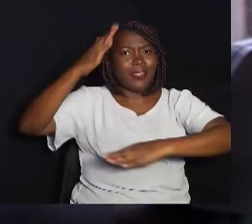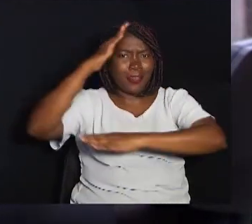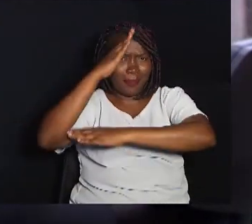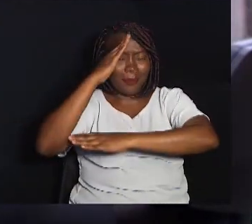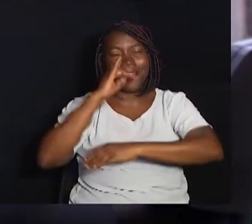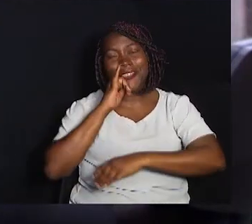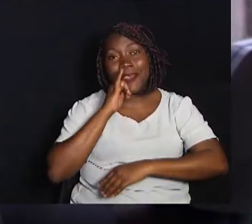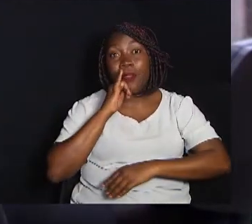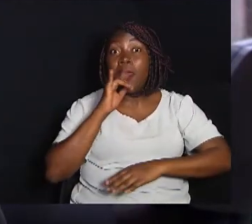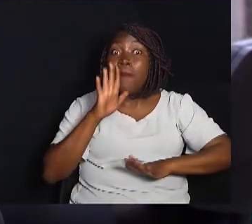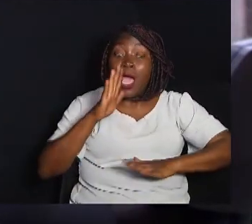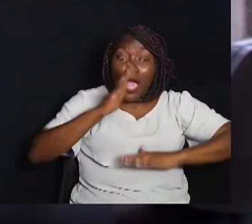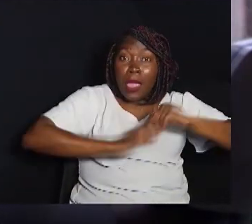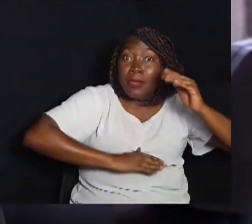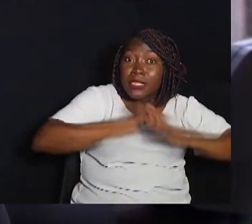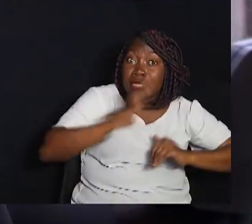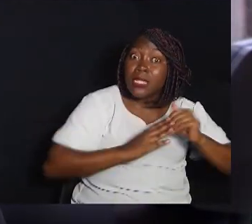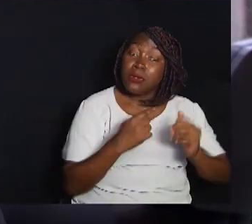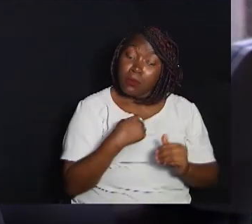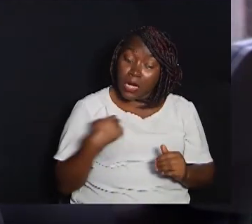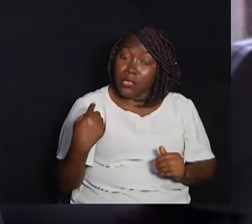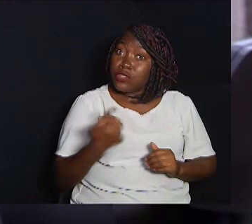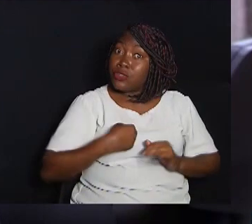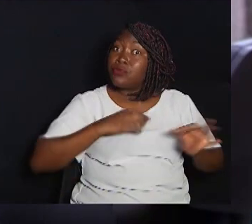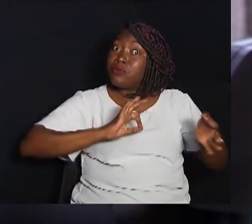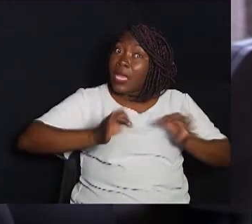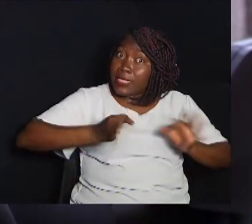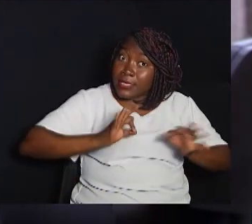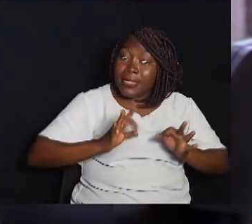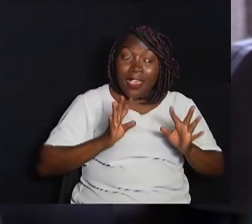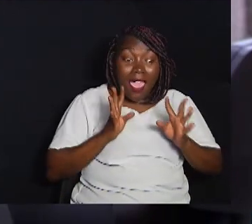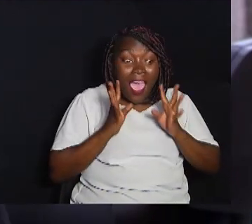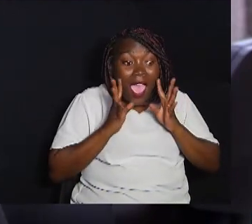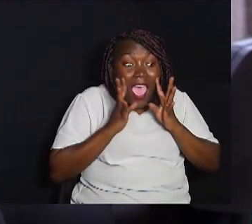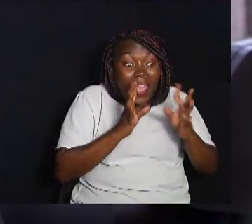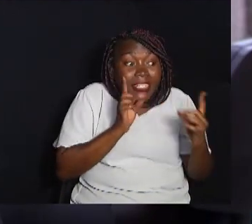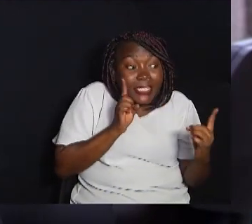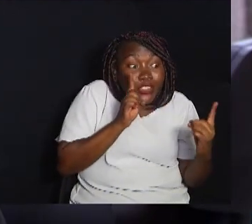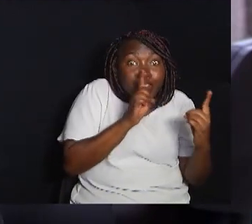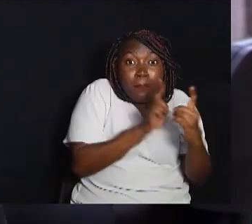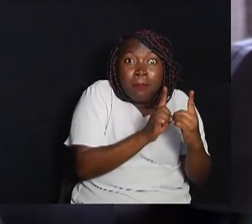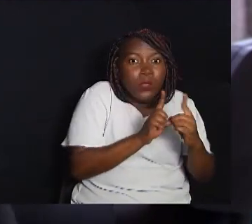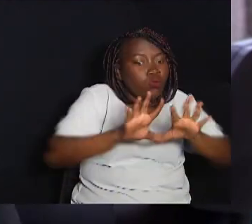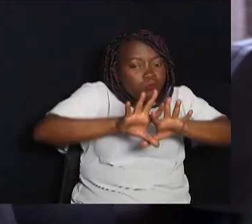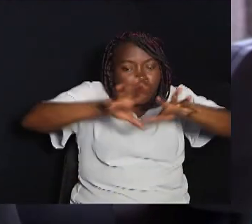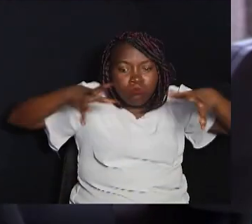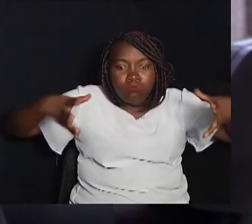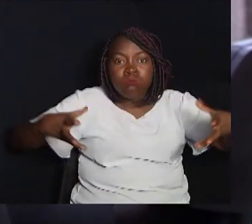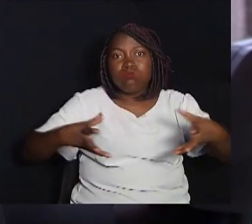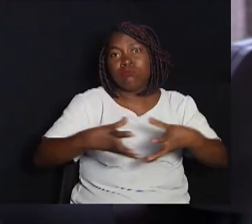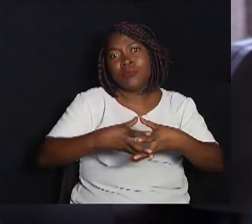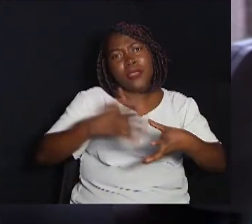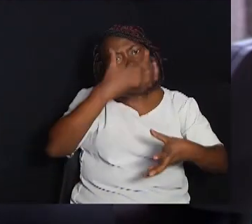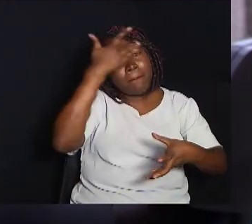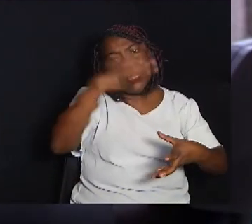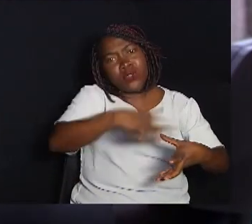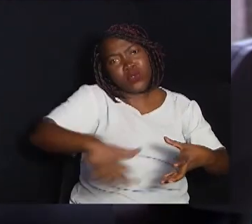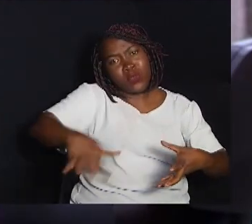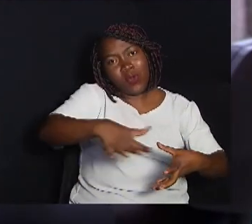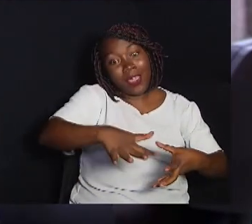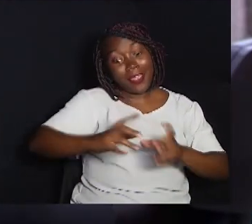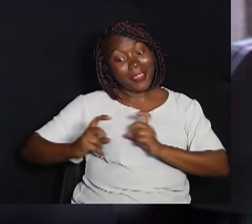capacitação para que a gente possa fazer esse atendimento ao conjunto das pessoas Que nós possamos estar aqui debatendo